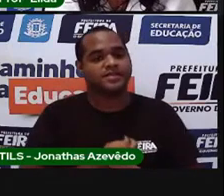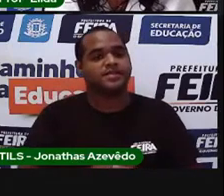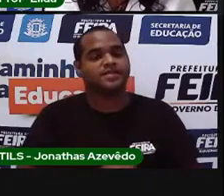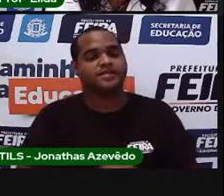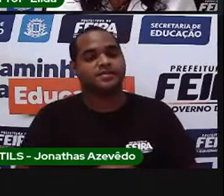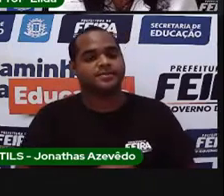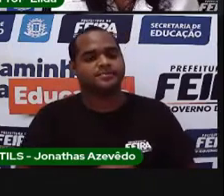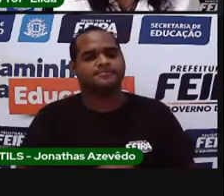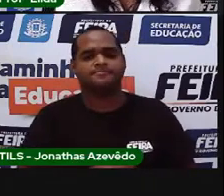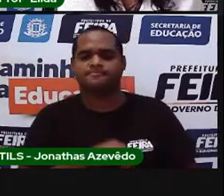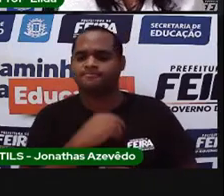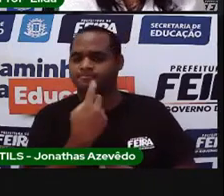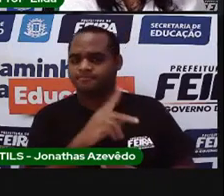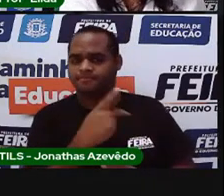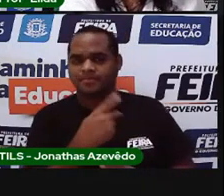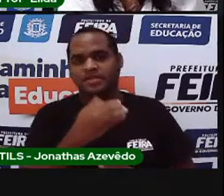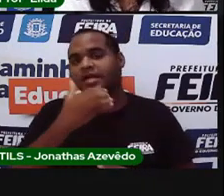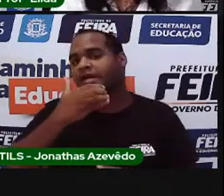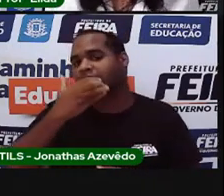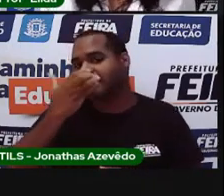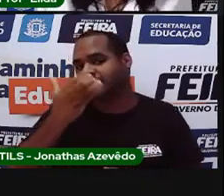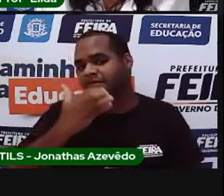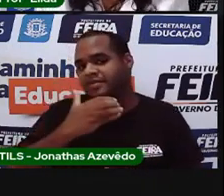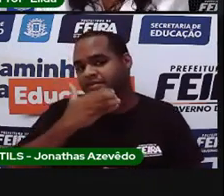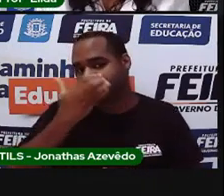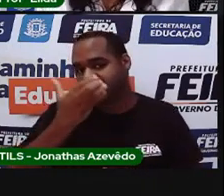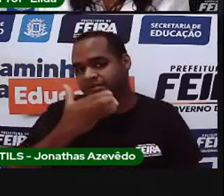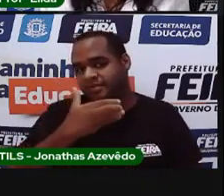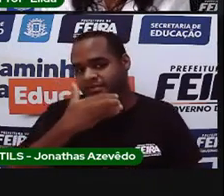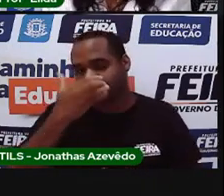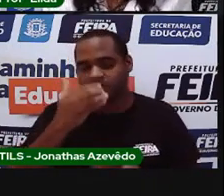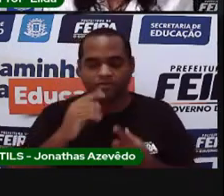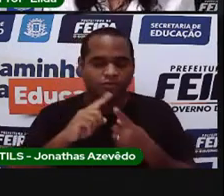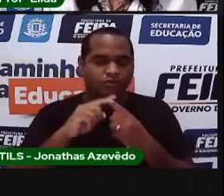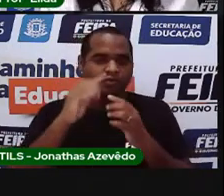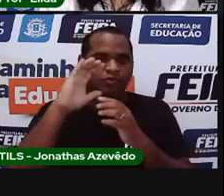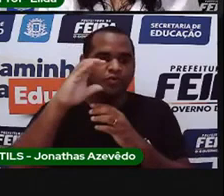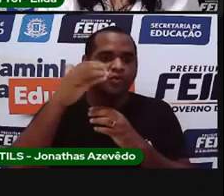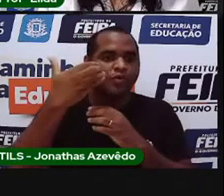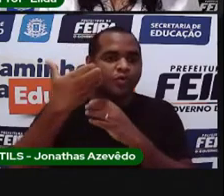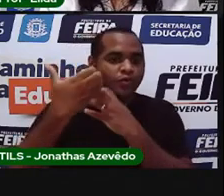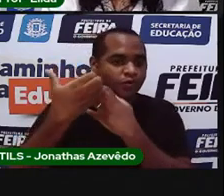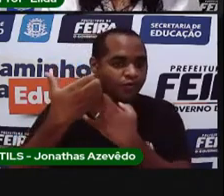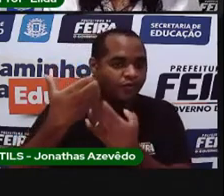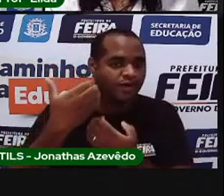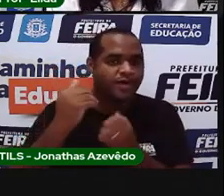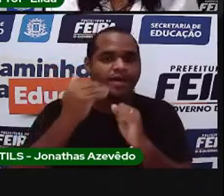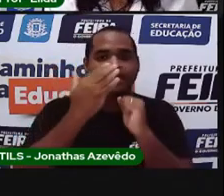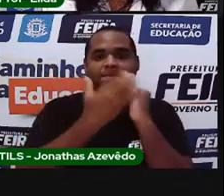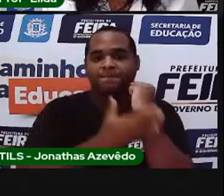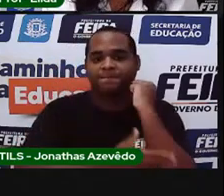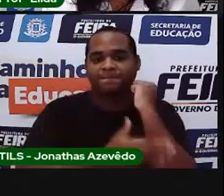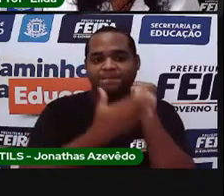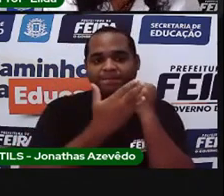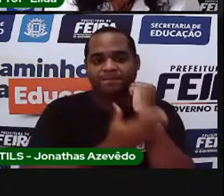Aí você tem maçã, uva, abacaxi,